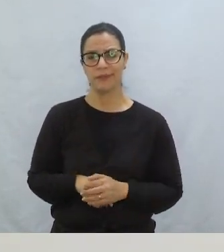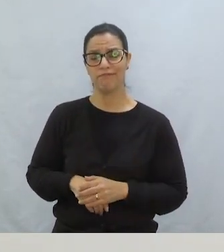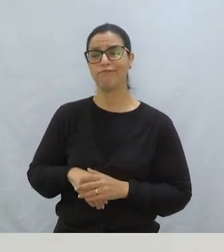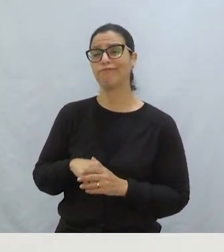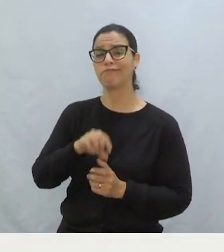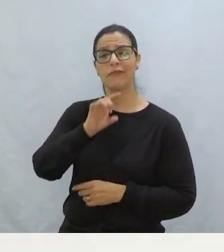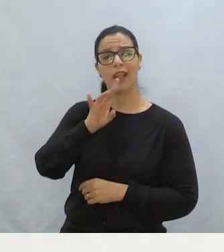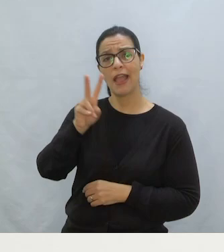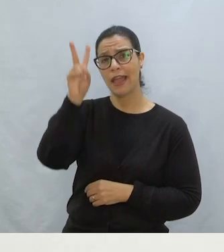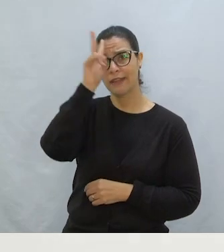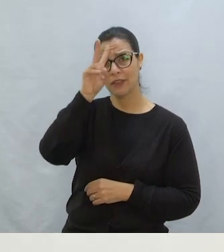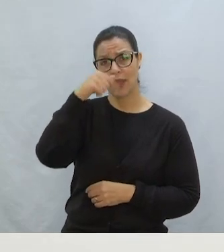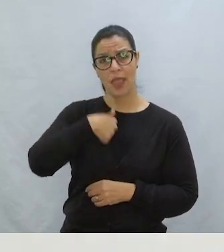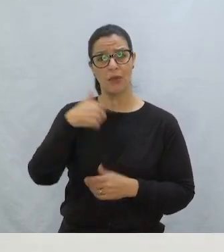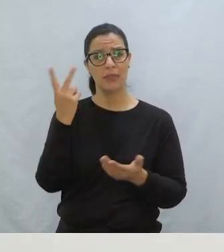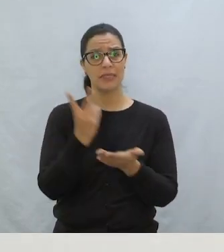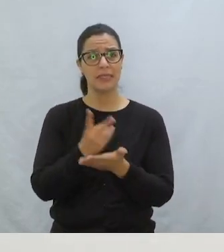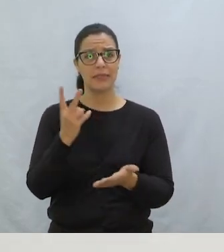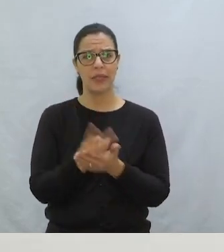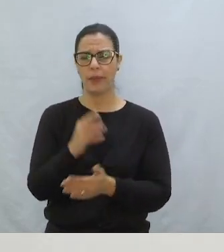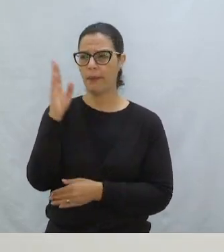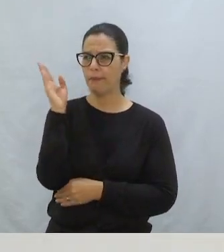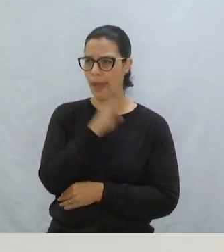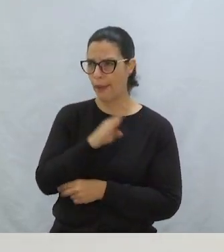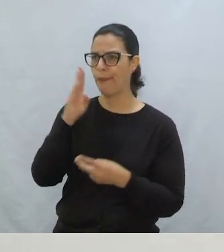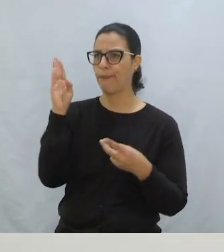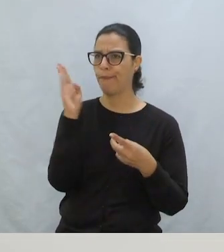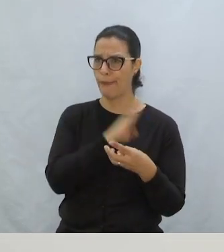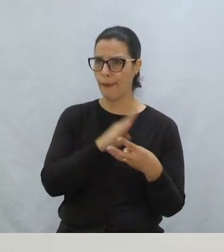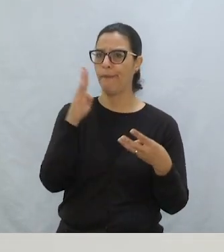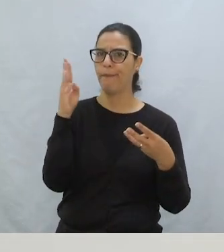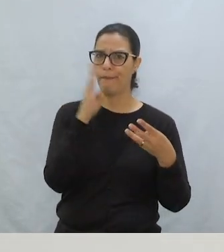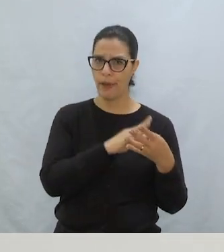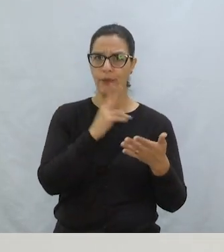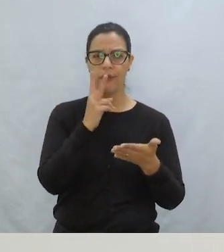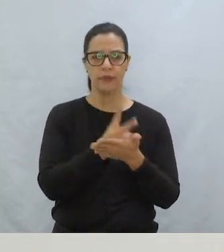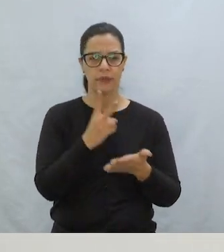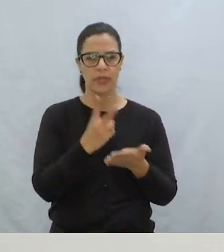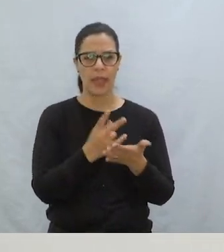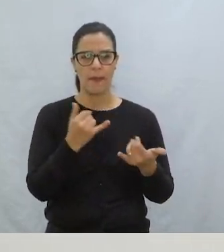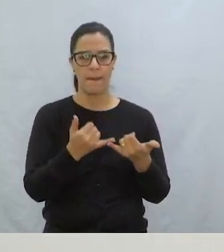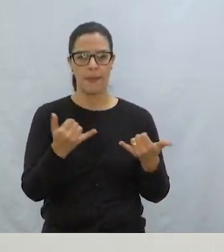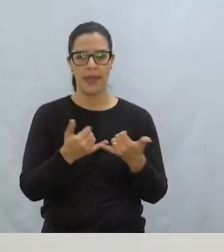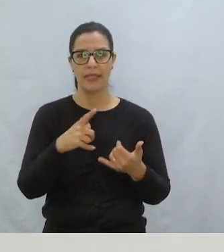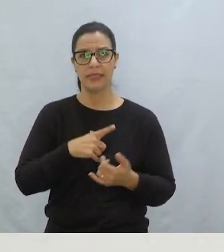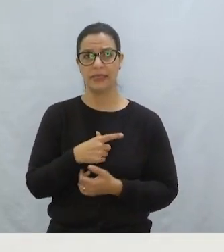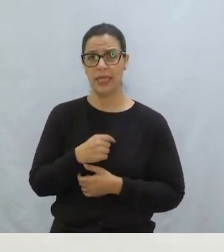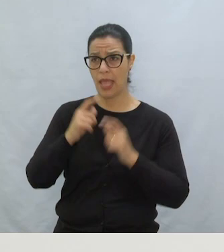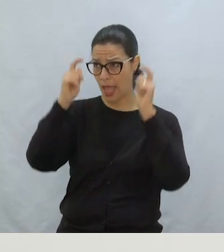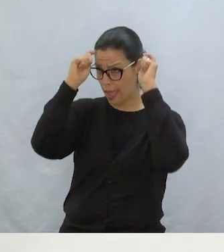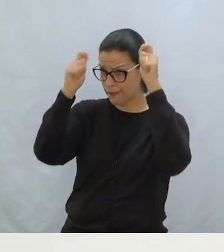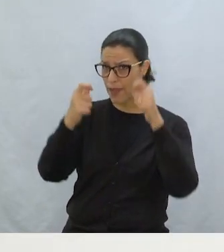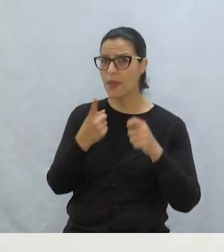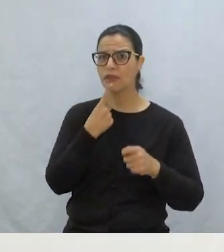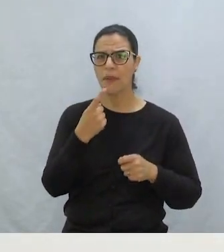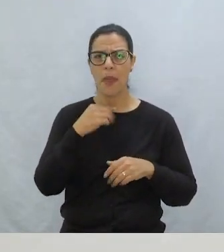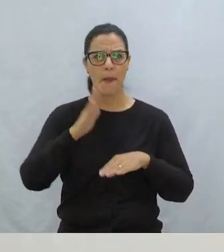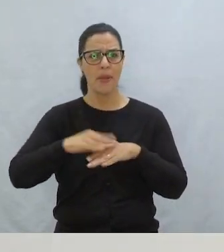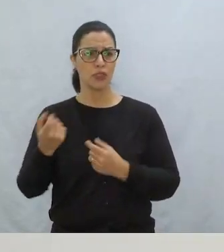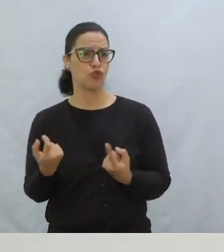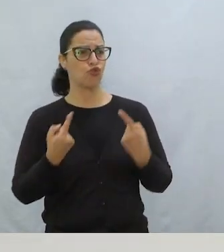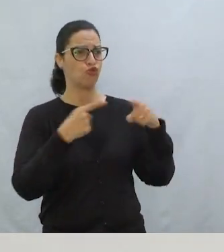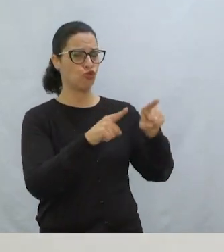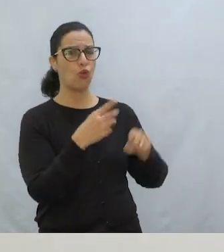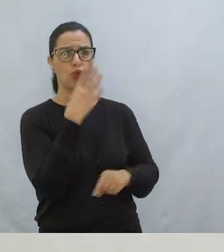E em cada uma delas me deixam pior É sempre super chapeuzinho